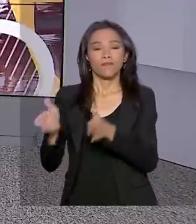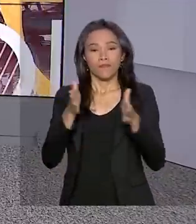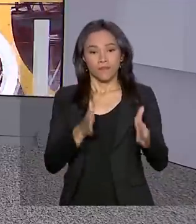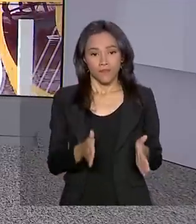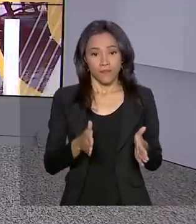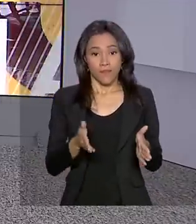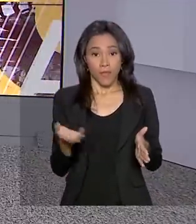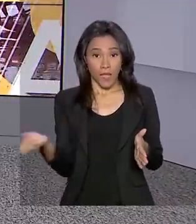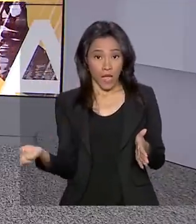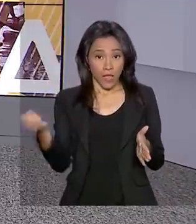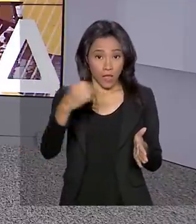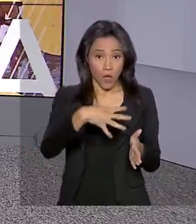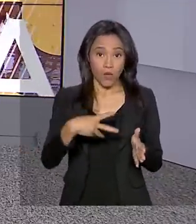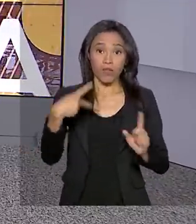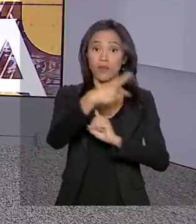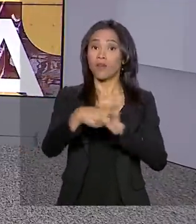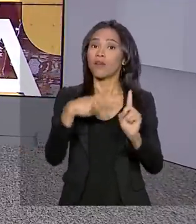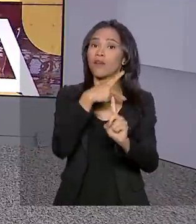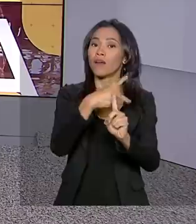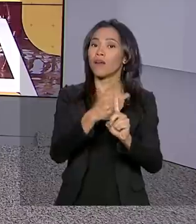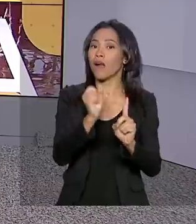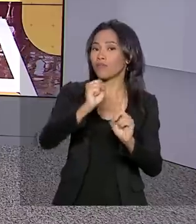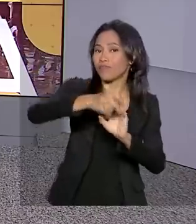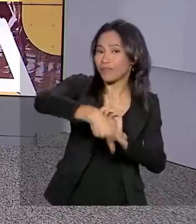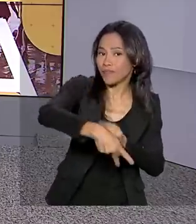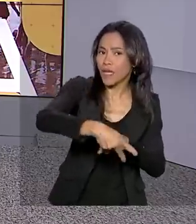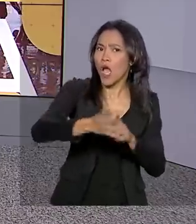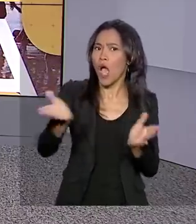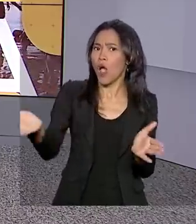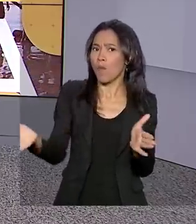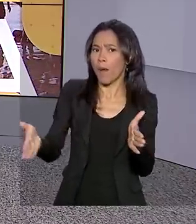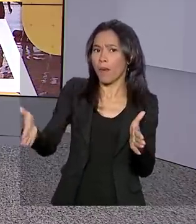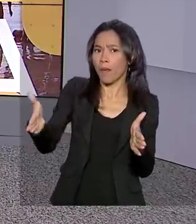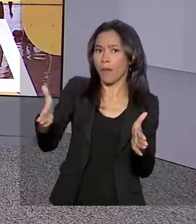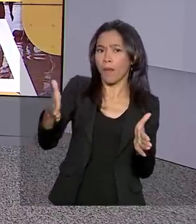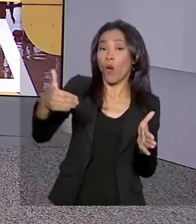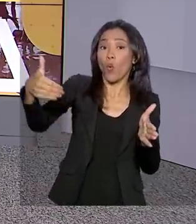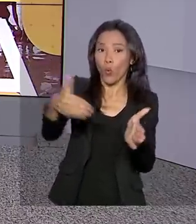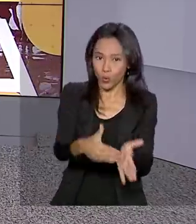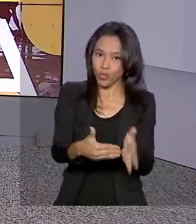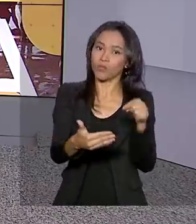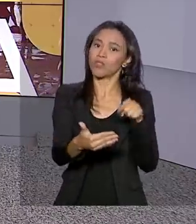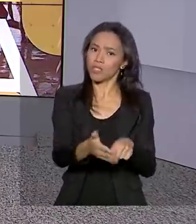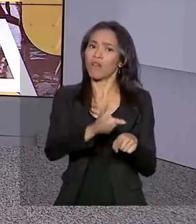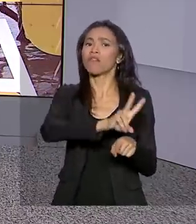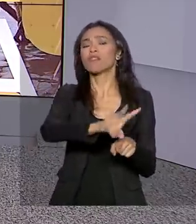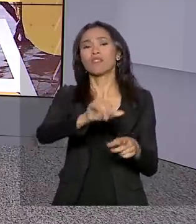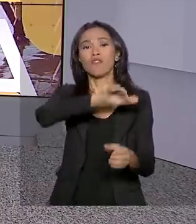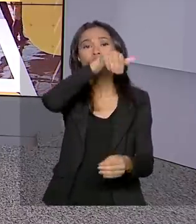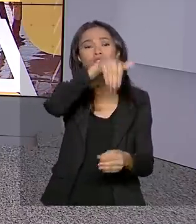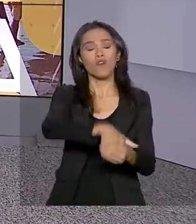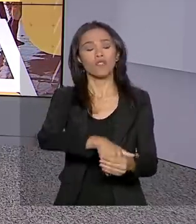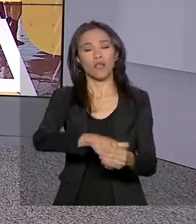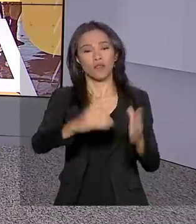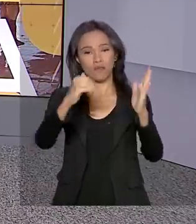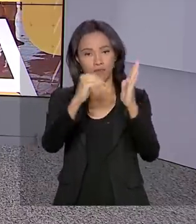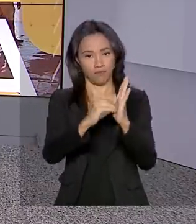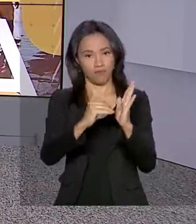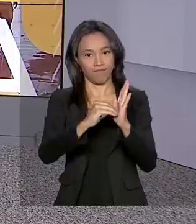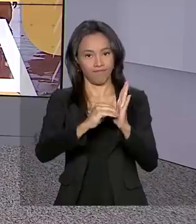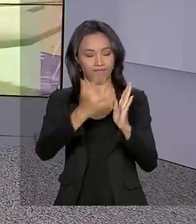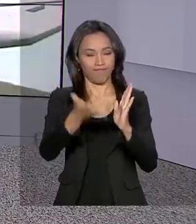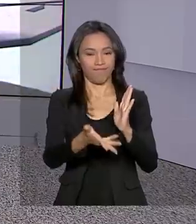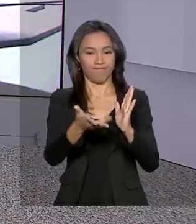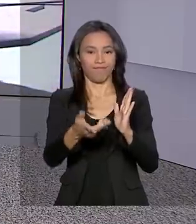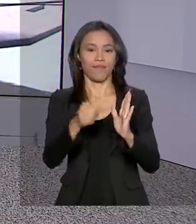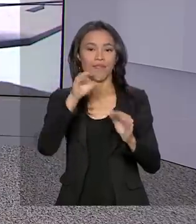A nova Previdência chega à última etapa de tramitação e será votada em segundo turno no Senado. Quem está acompanhando este assunto é